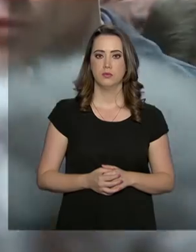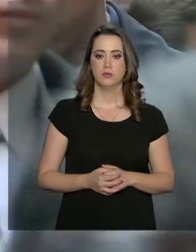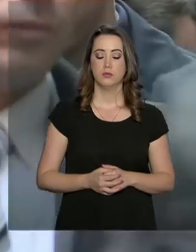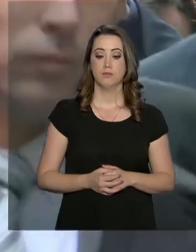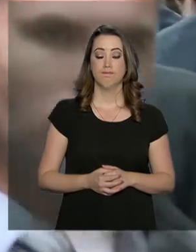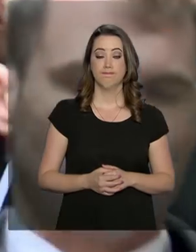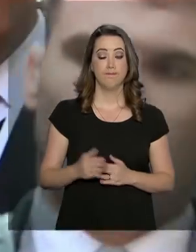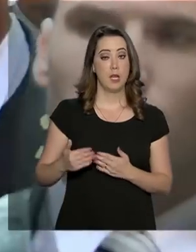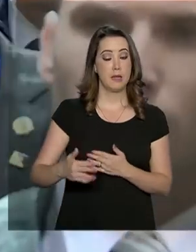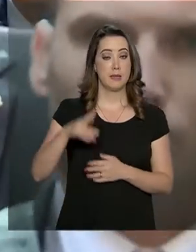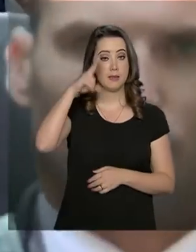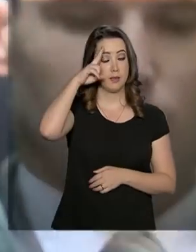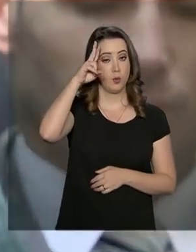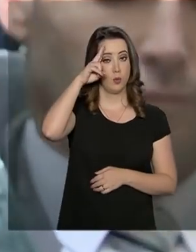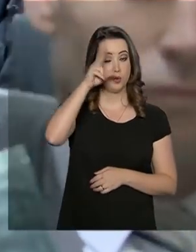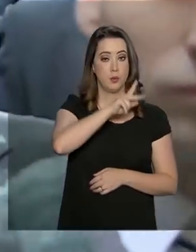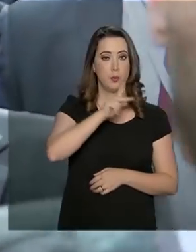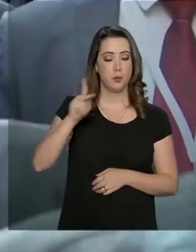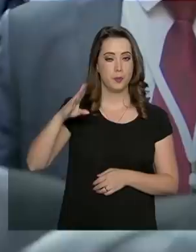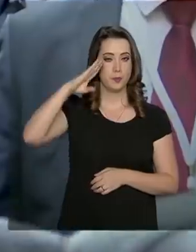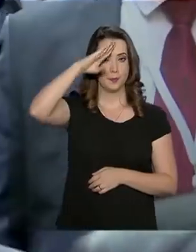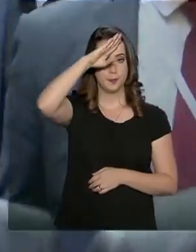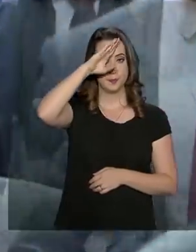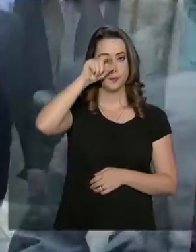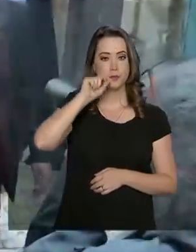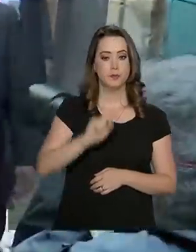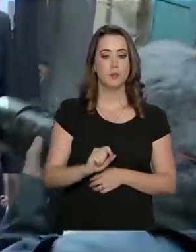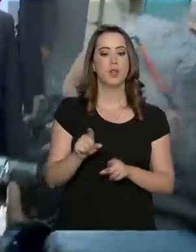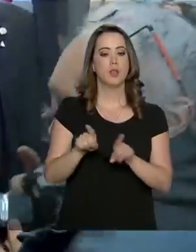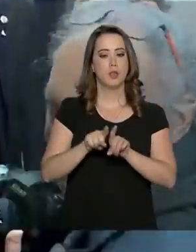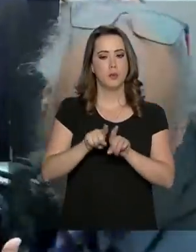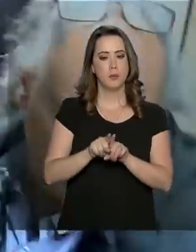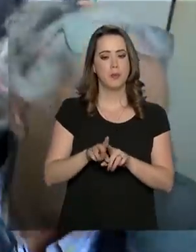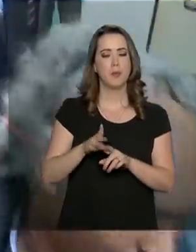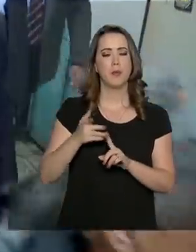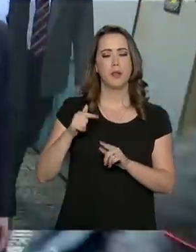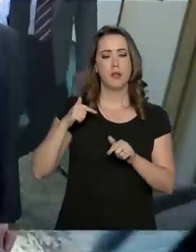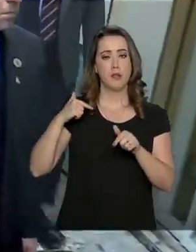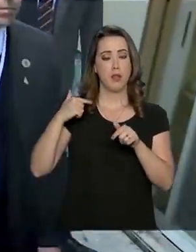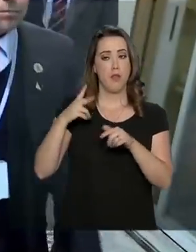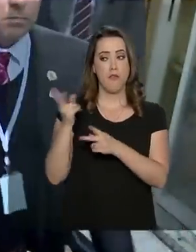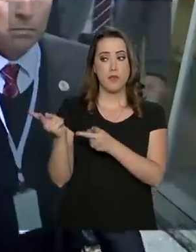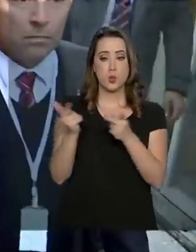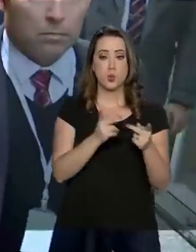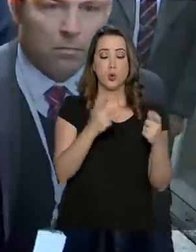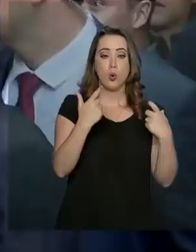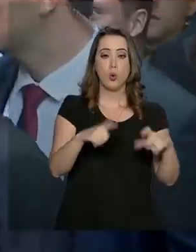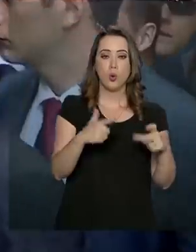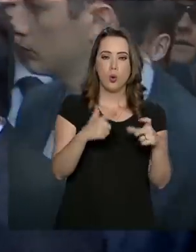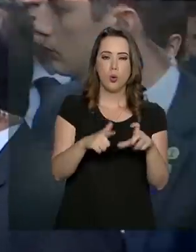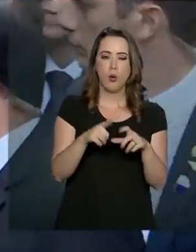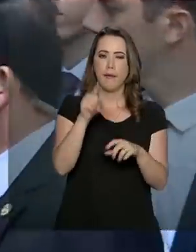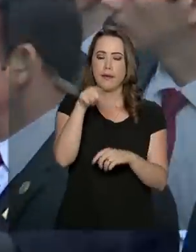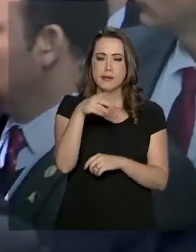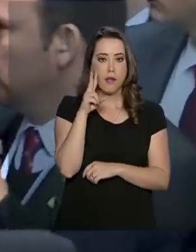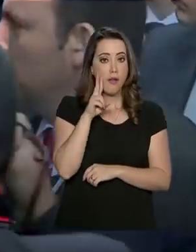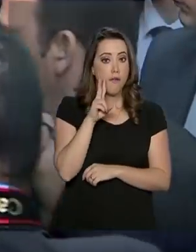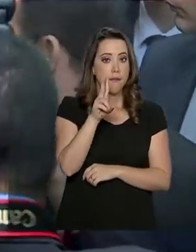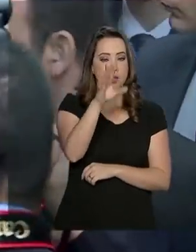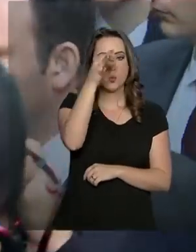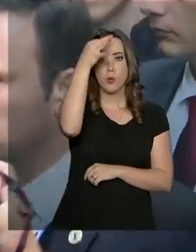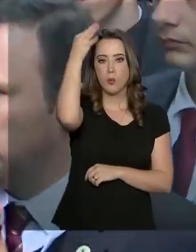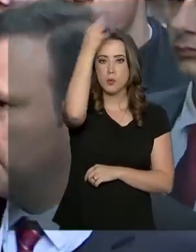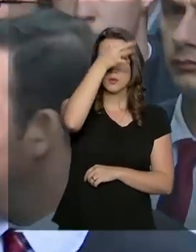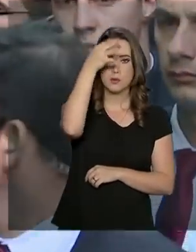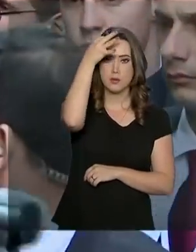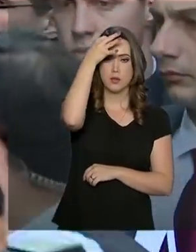Nesta segunda-feira, o presidente Jair Bolsonaro também se dedicou a visitar locais considerados sagrados. Pelas ruas